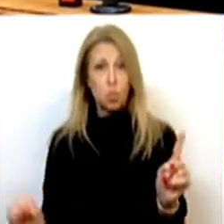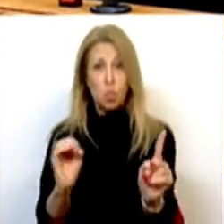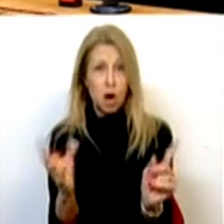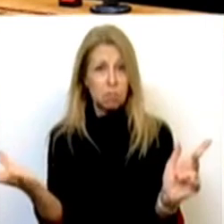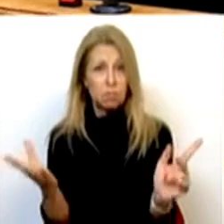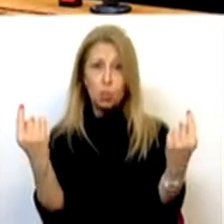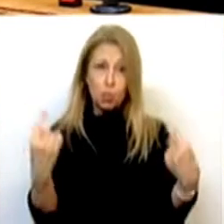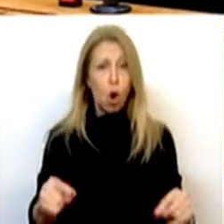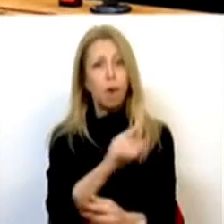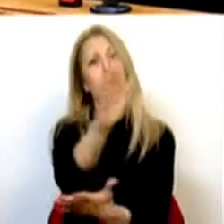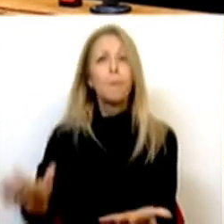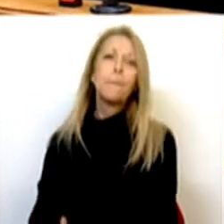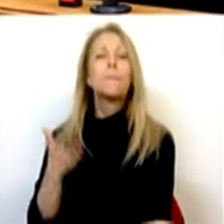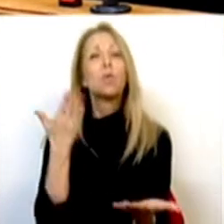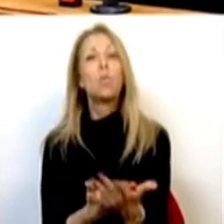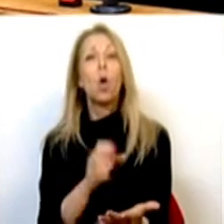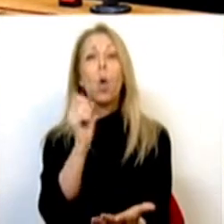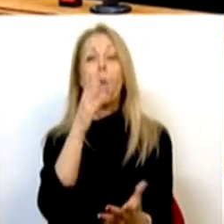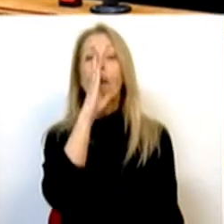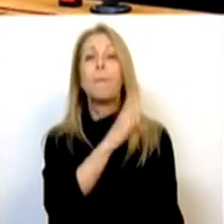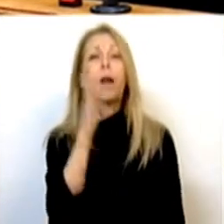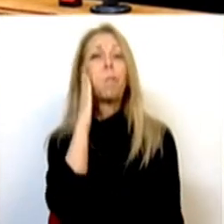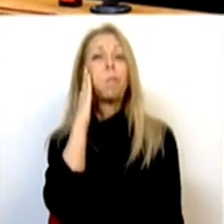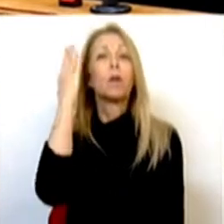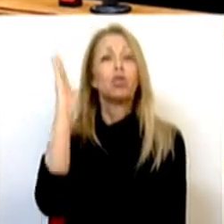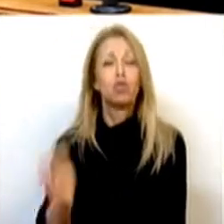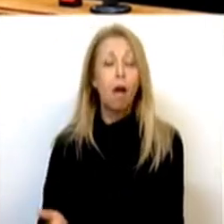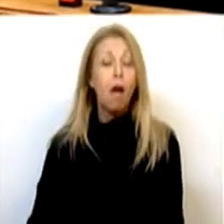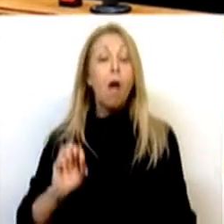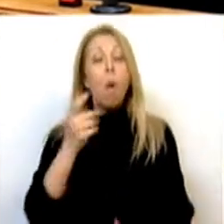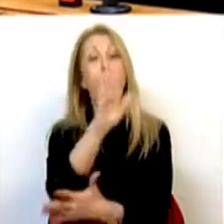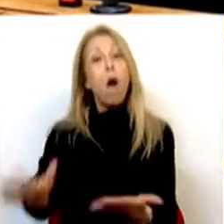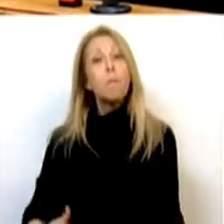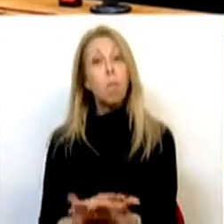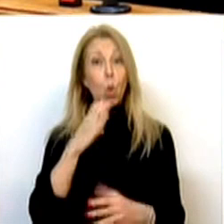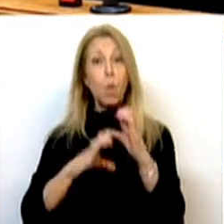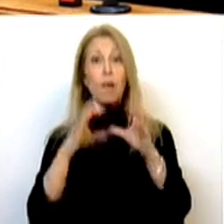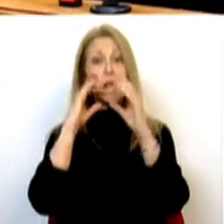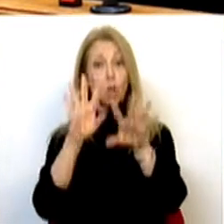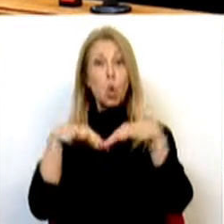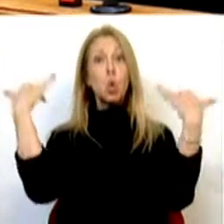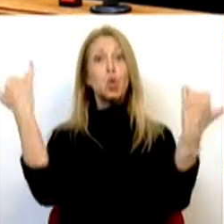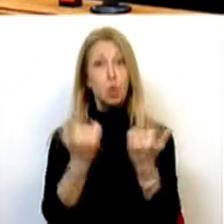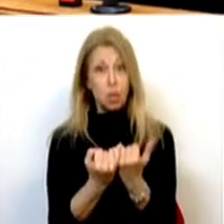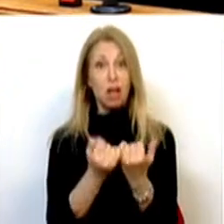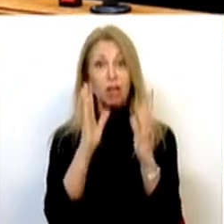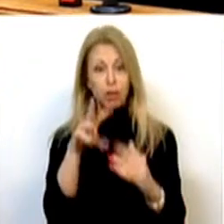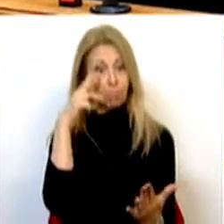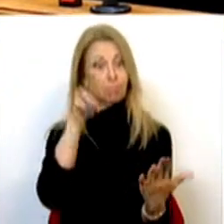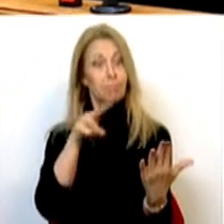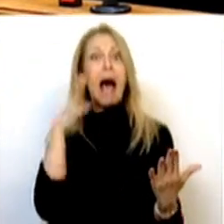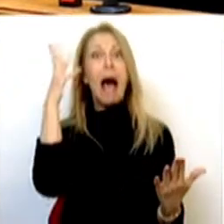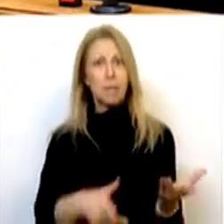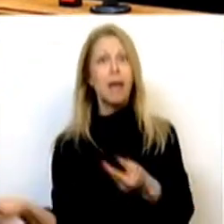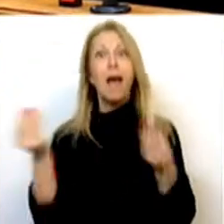apresentam ou propostas que já estão em execução, ou propostas que até já viram na comunicação social que iriam ser apresentadas amanhã. E, portanto,